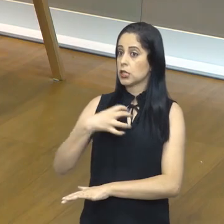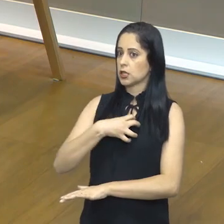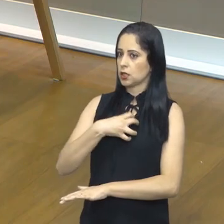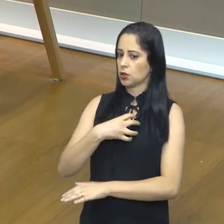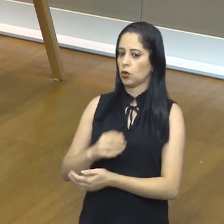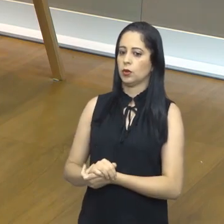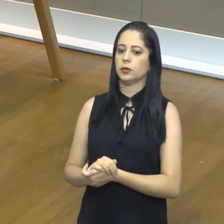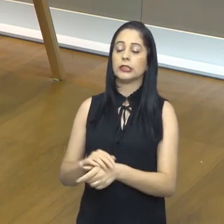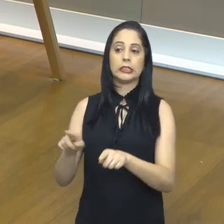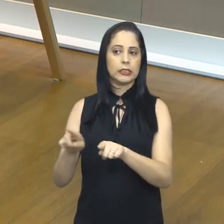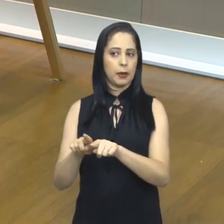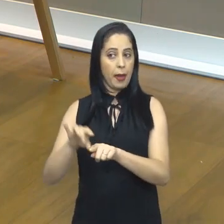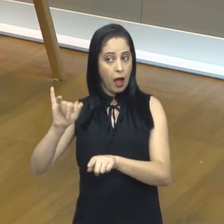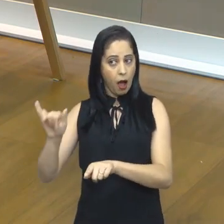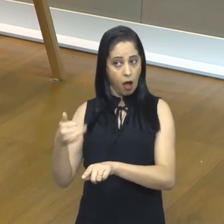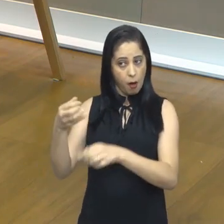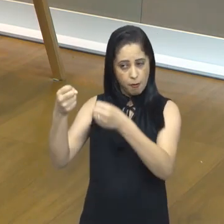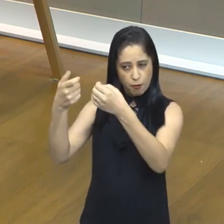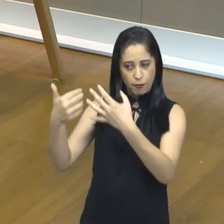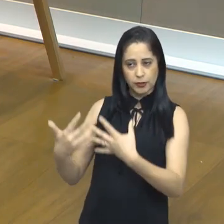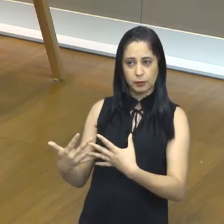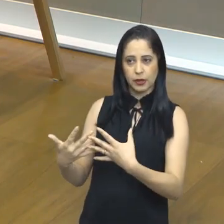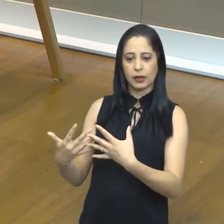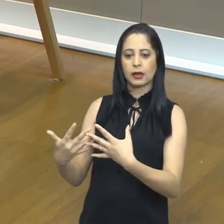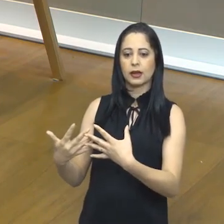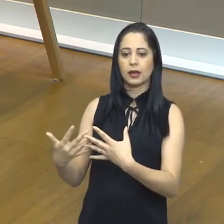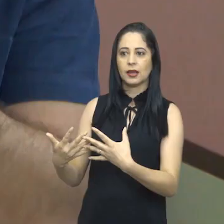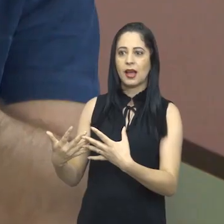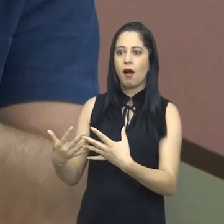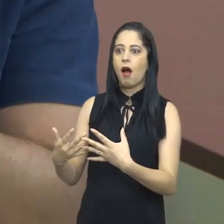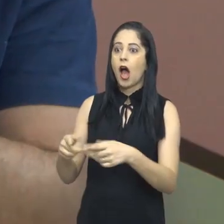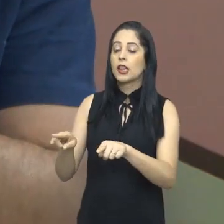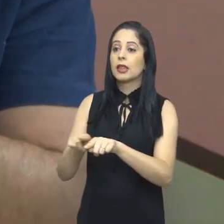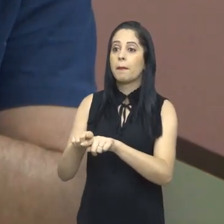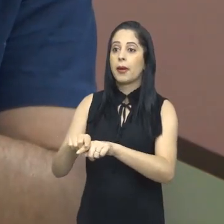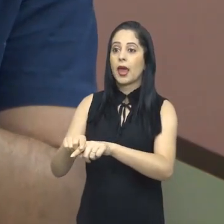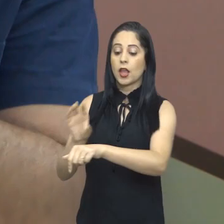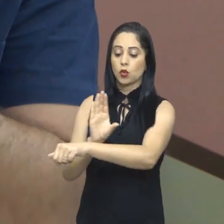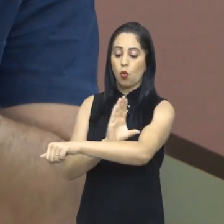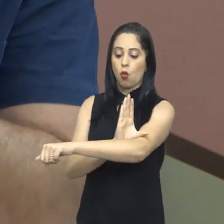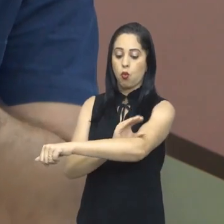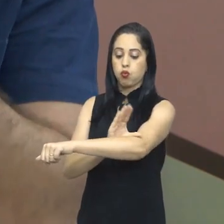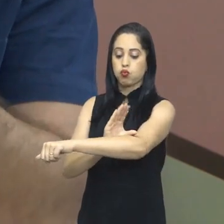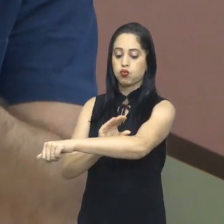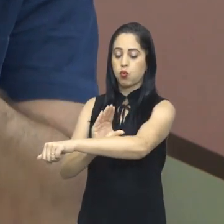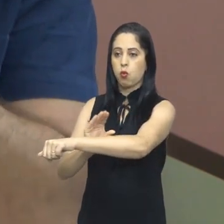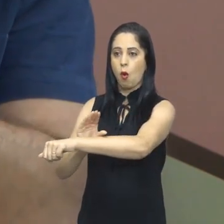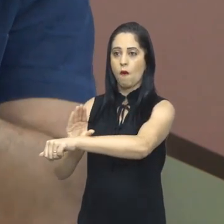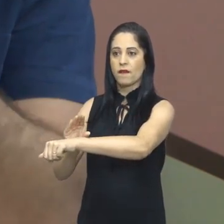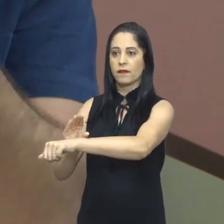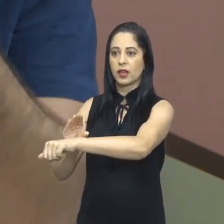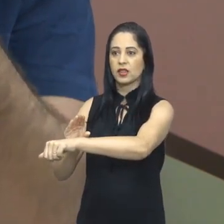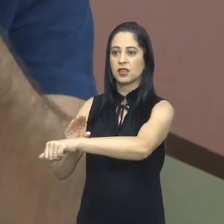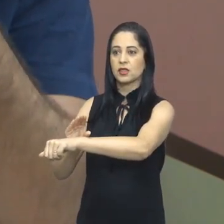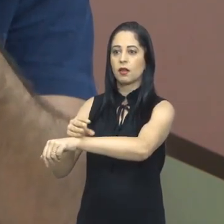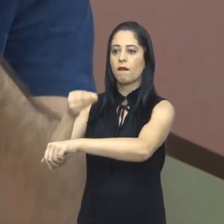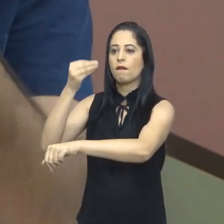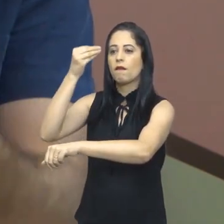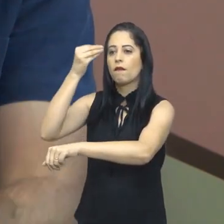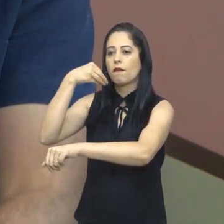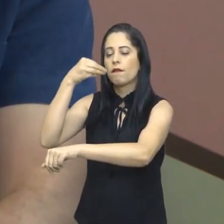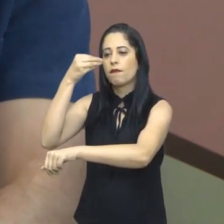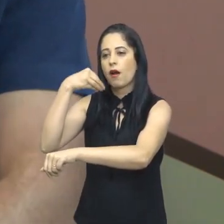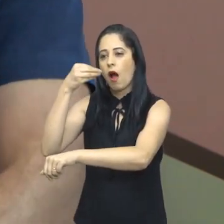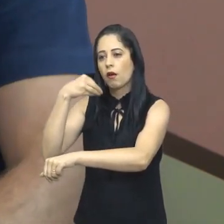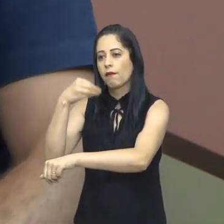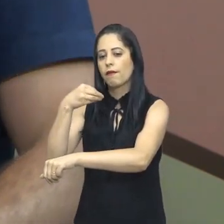E o outro comum, aproveitando a reportagem também com relação à fisioterapeuta, é fraqueza muscular. Então, as pessoas tendem a consumir muito músculo e